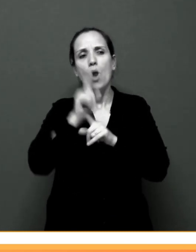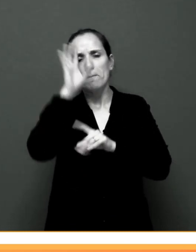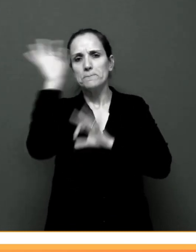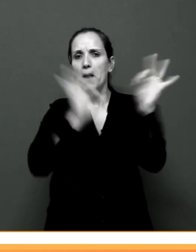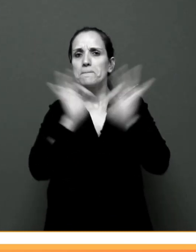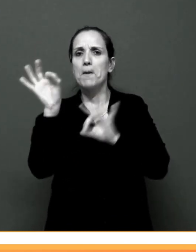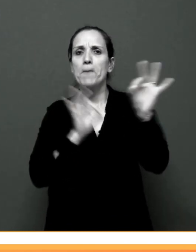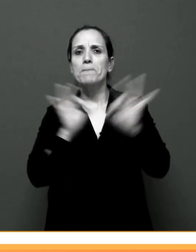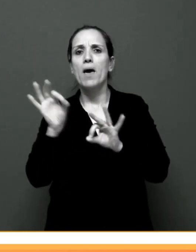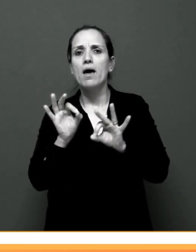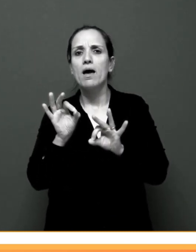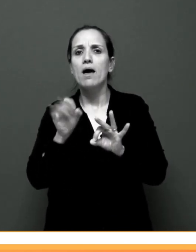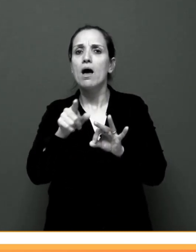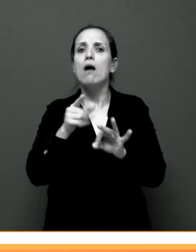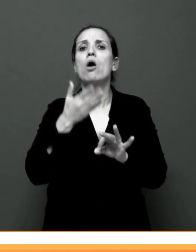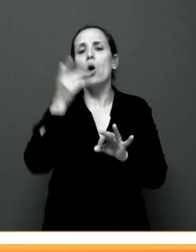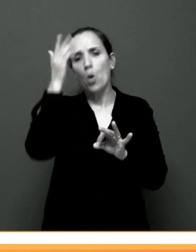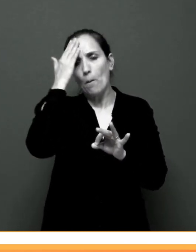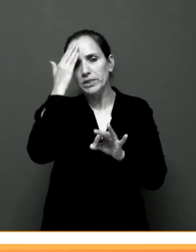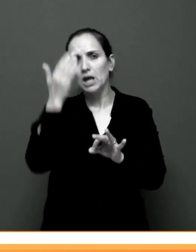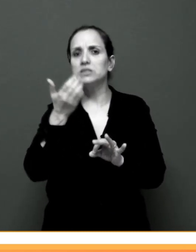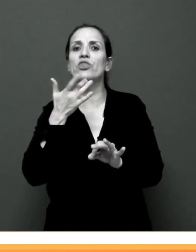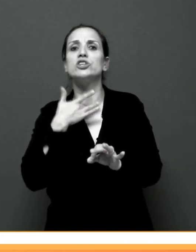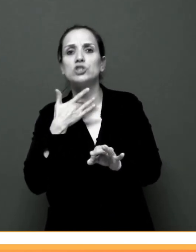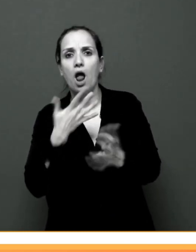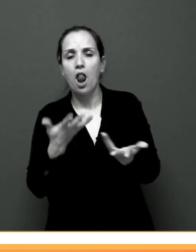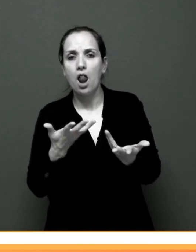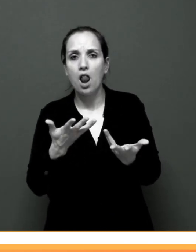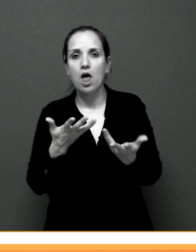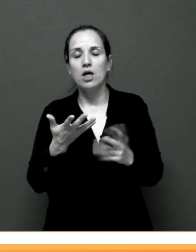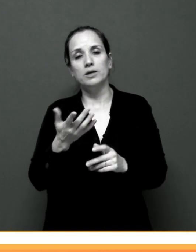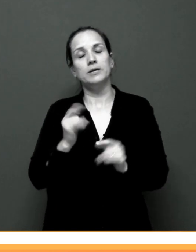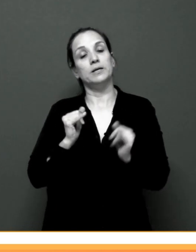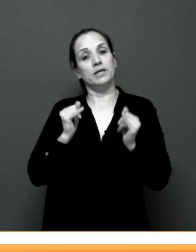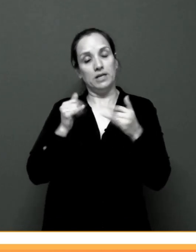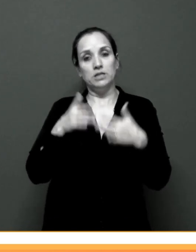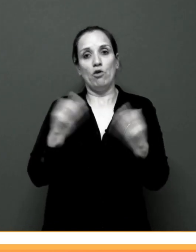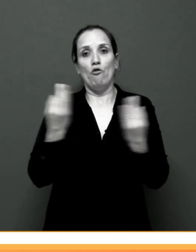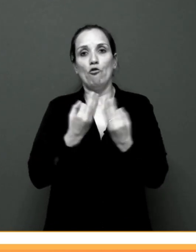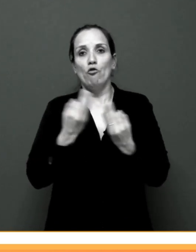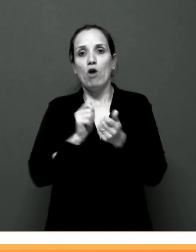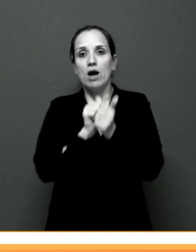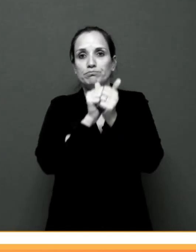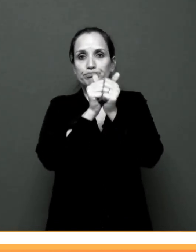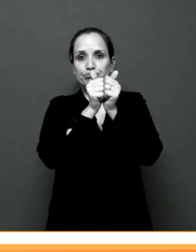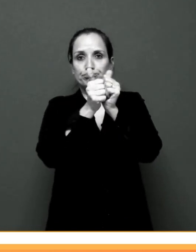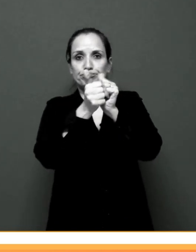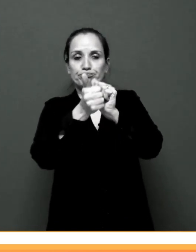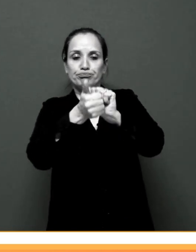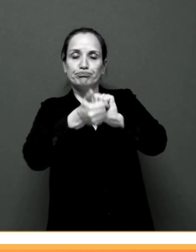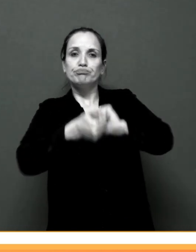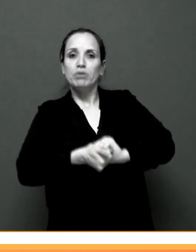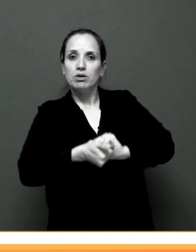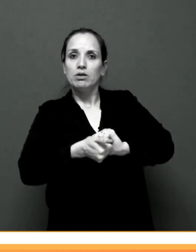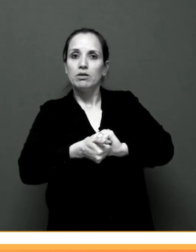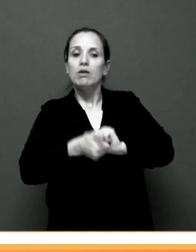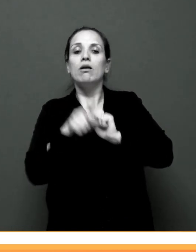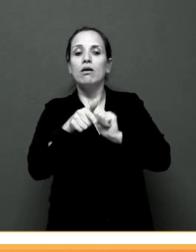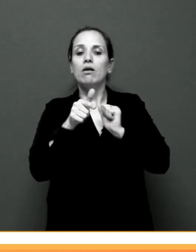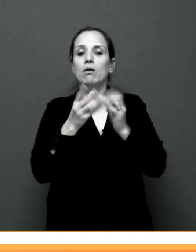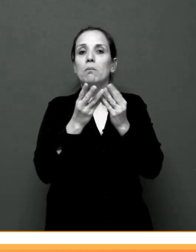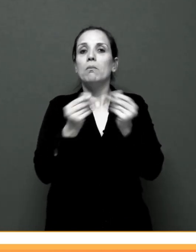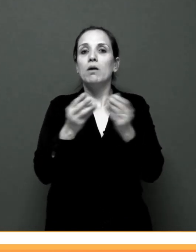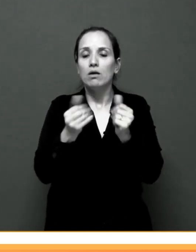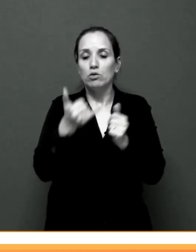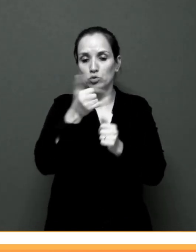competências digitais? Inicialmente, foi a adaptação transcultural do instrumento Digicomp 2